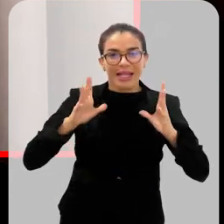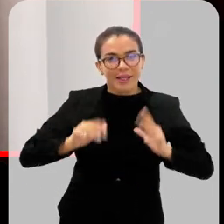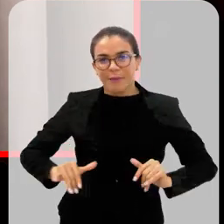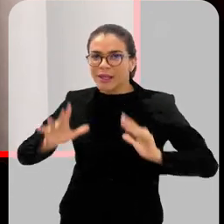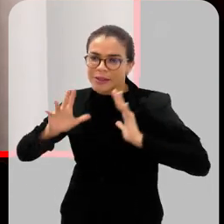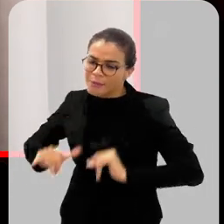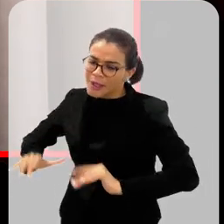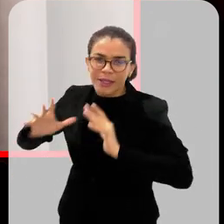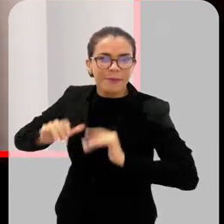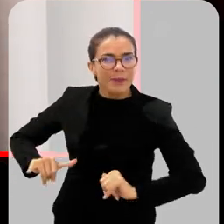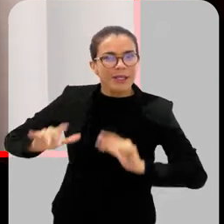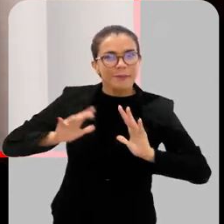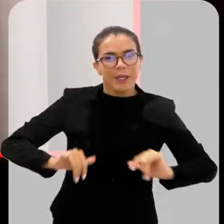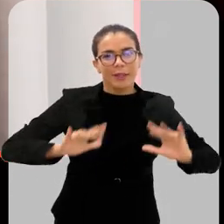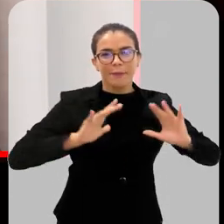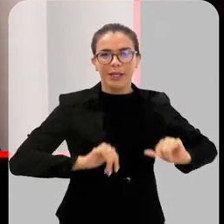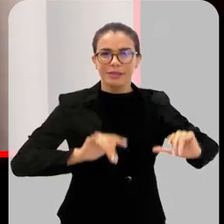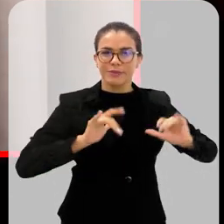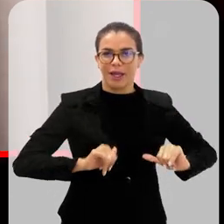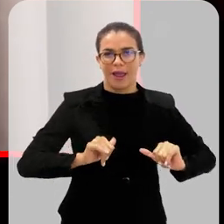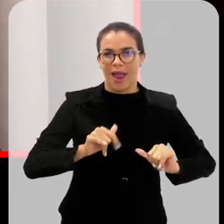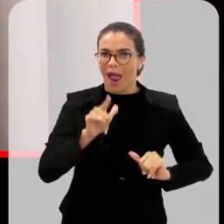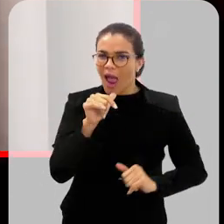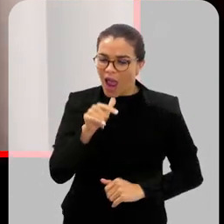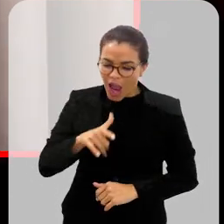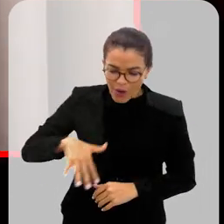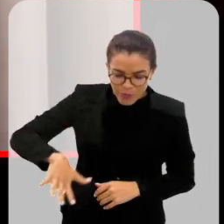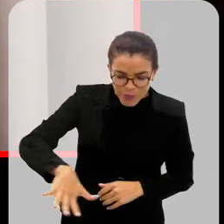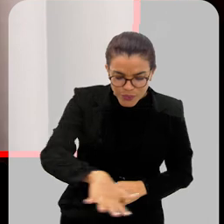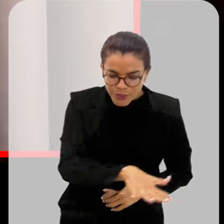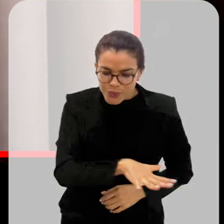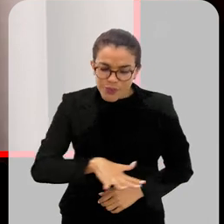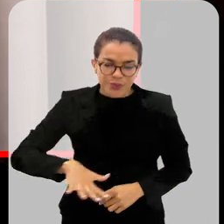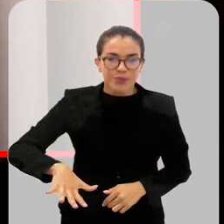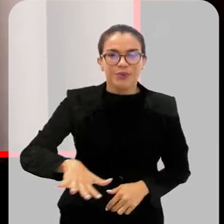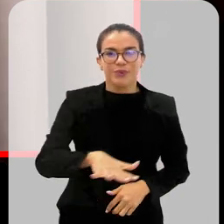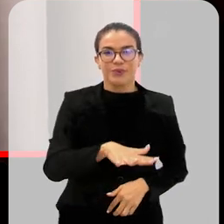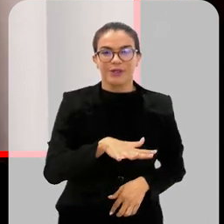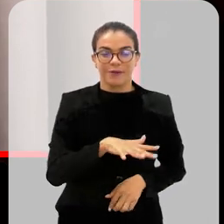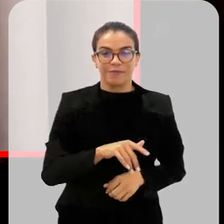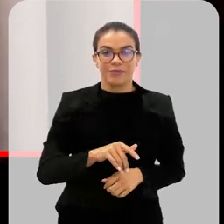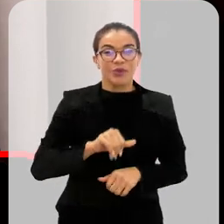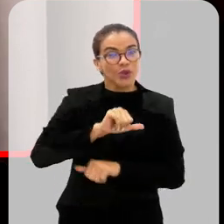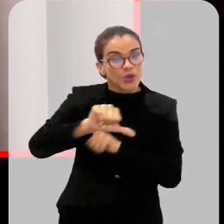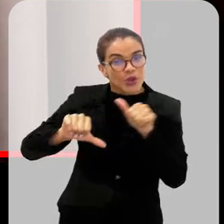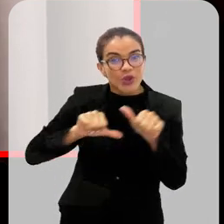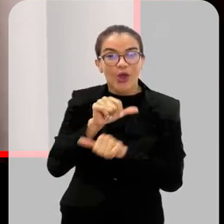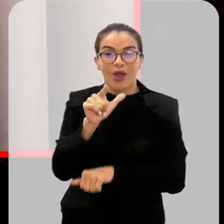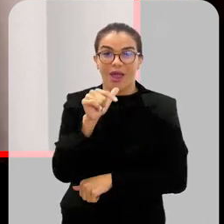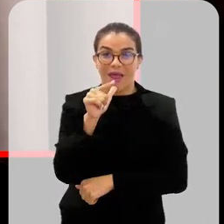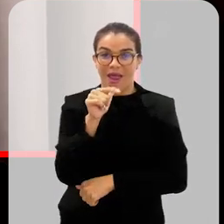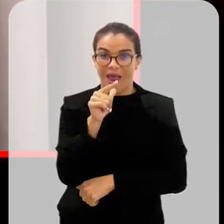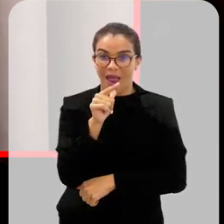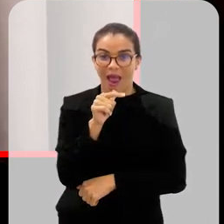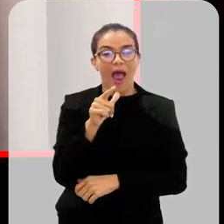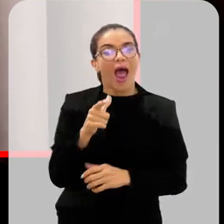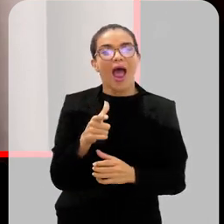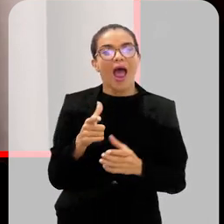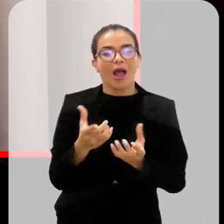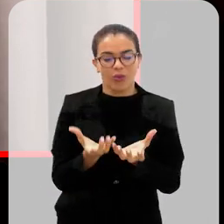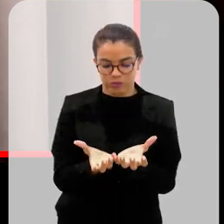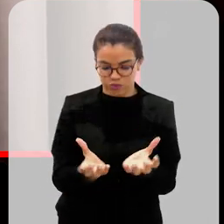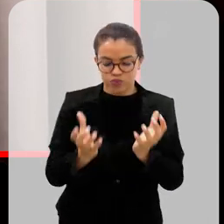limpeza de fato, esfregar, tirar aquele acúmulo ao redor, que tem ali de matéria orgânica, trocar a água do seu